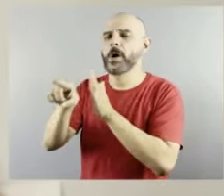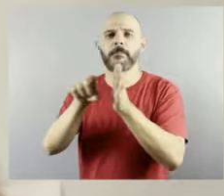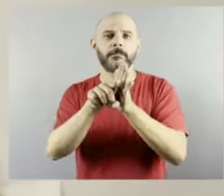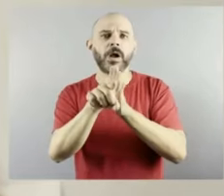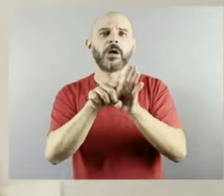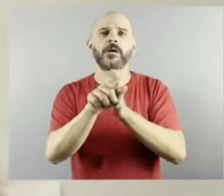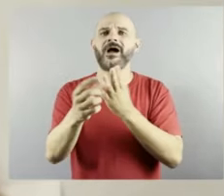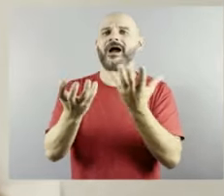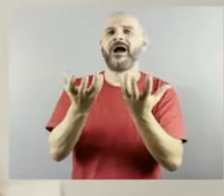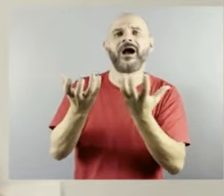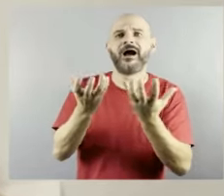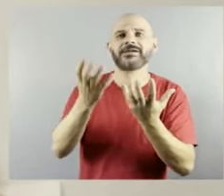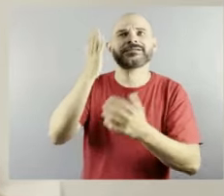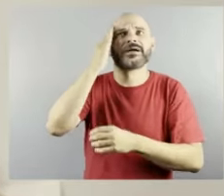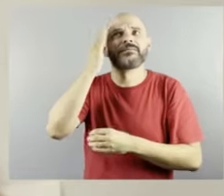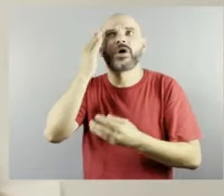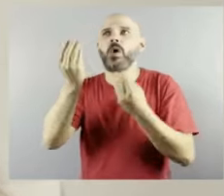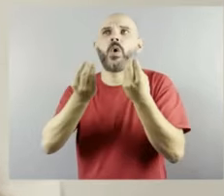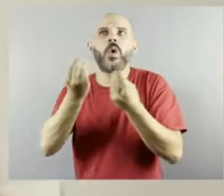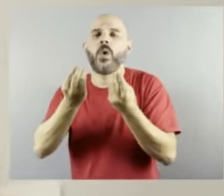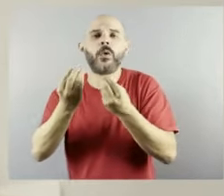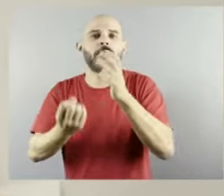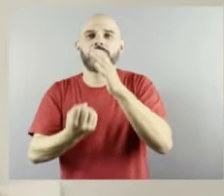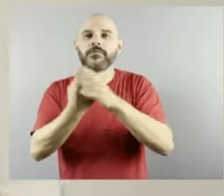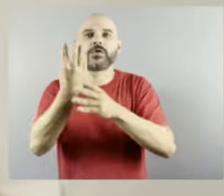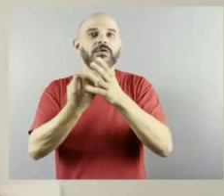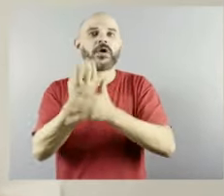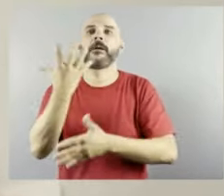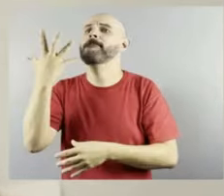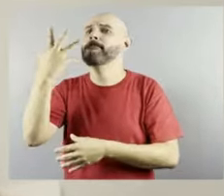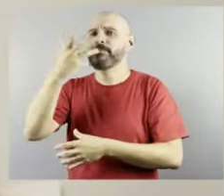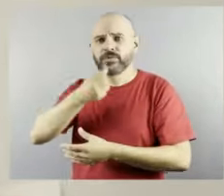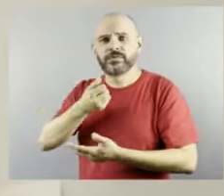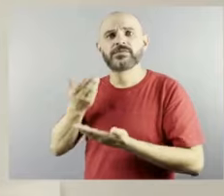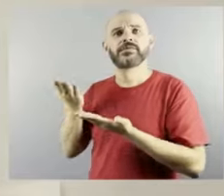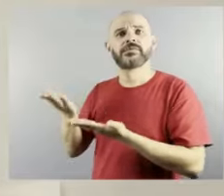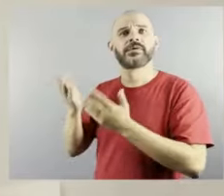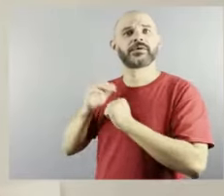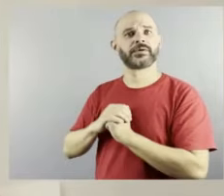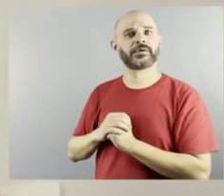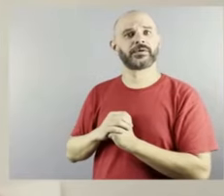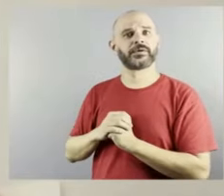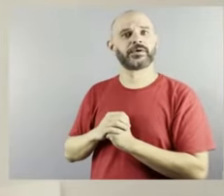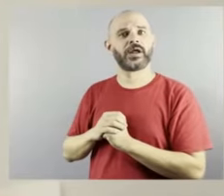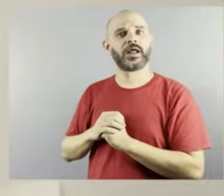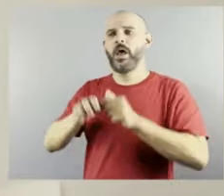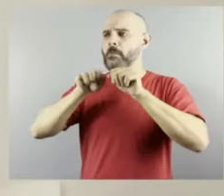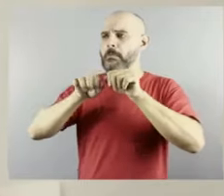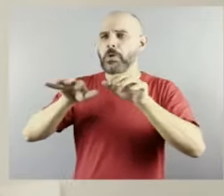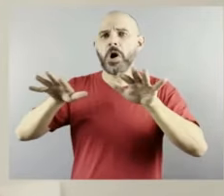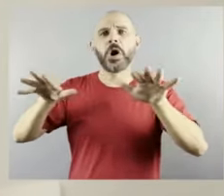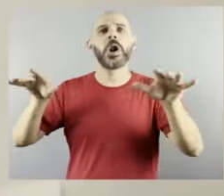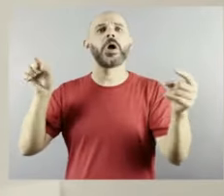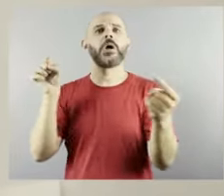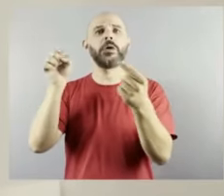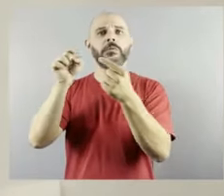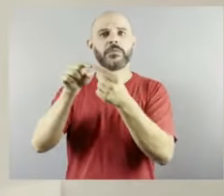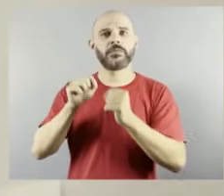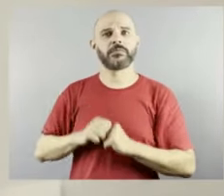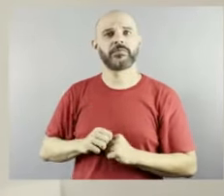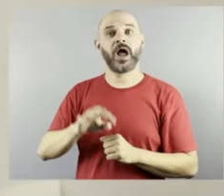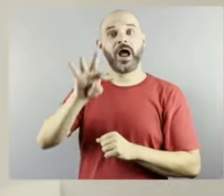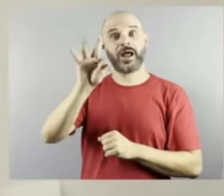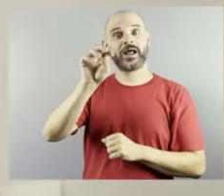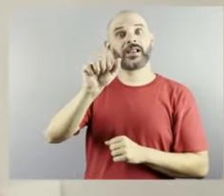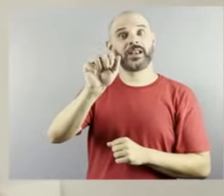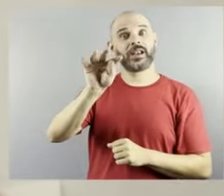ver isso, ou a percebe que o produto ele tem alcance, a gente percebe que a Tati é uma pessoa que tem alcance inclusive nas redes sociais, eu